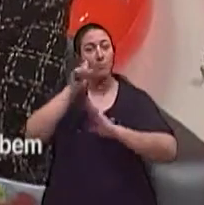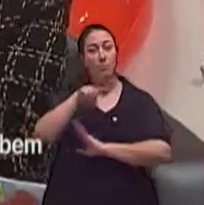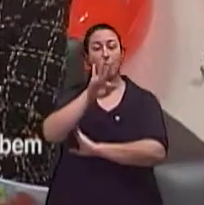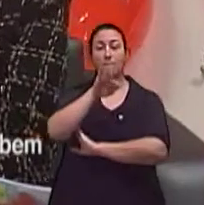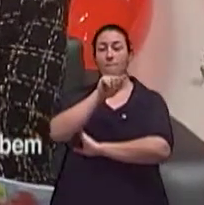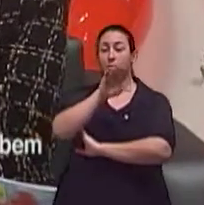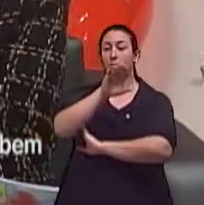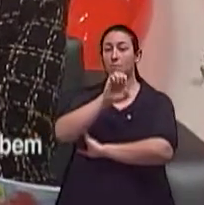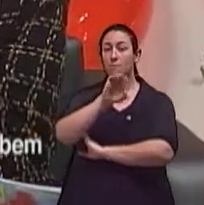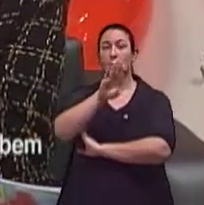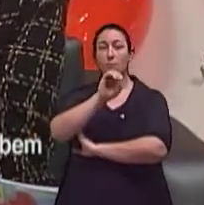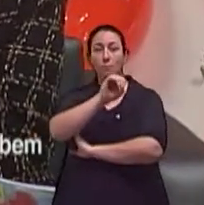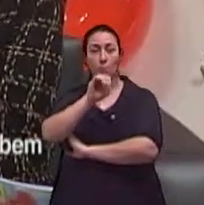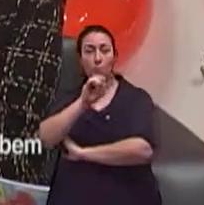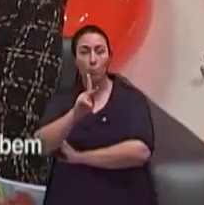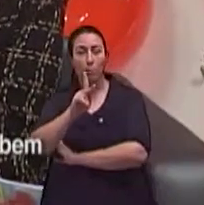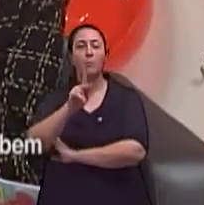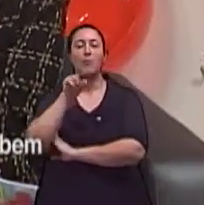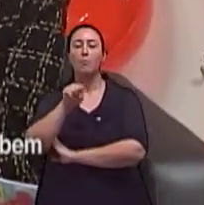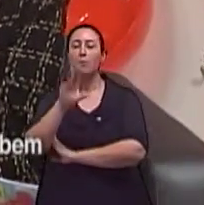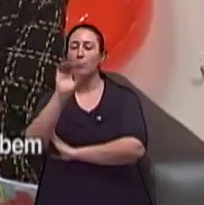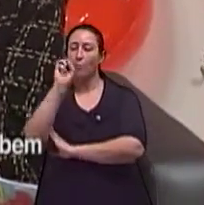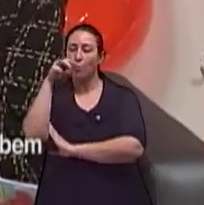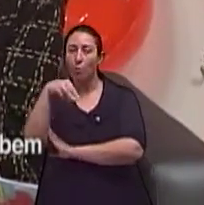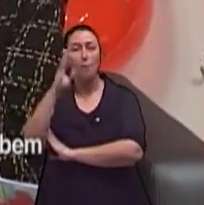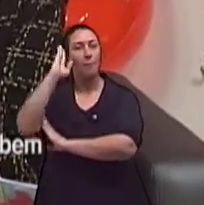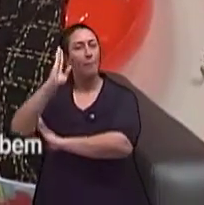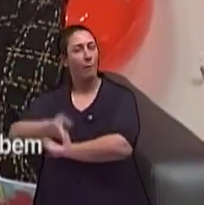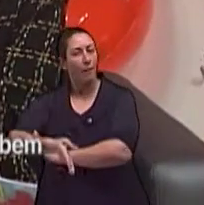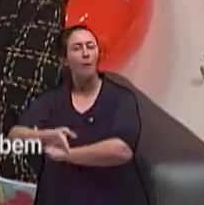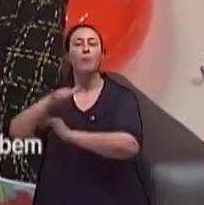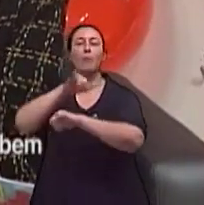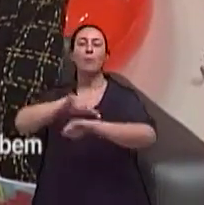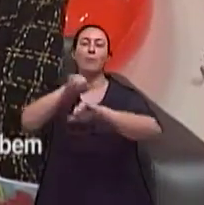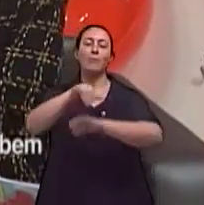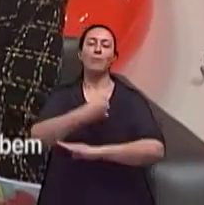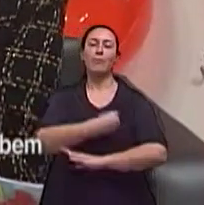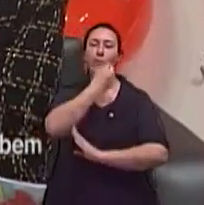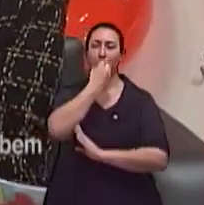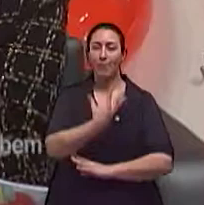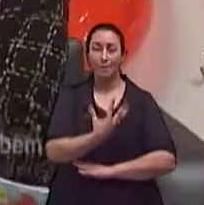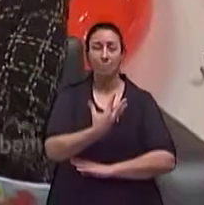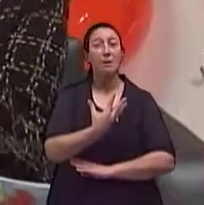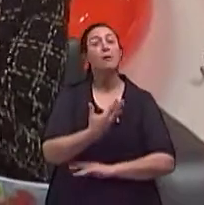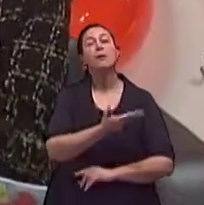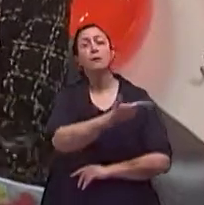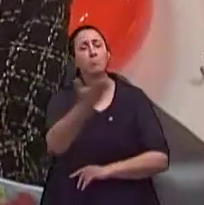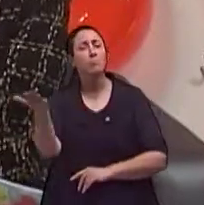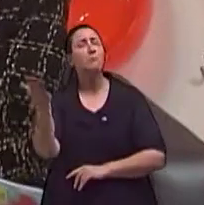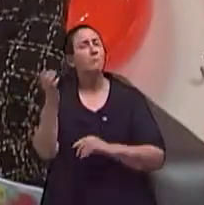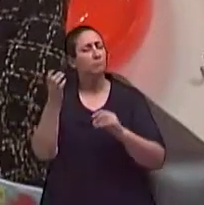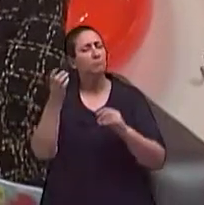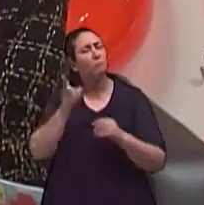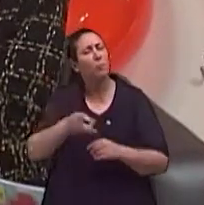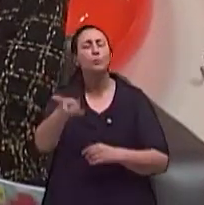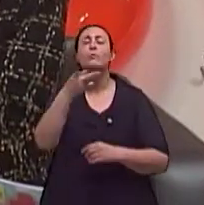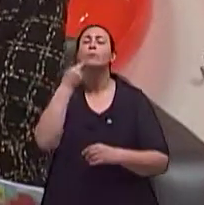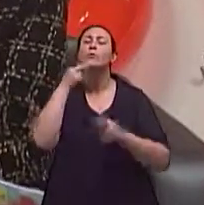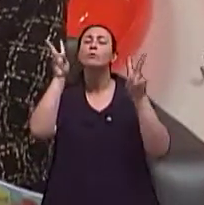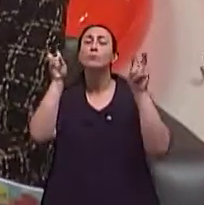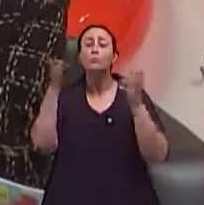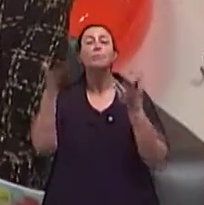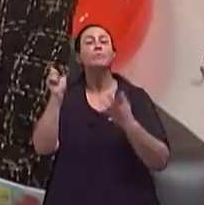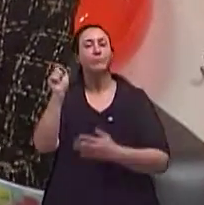facebook.com.br, Viva Bem. E a gente continua conversando